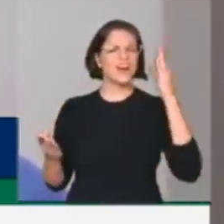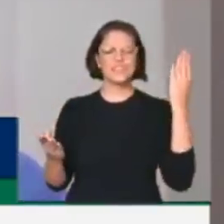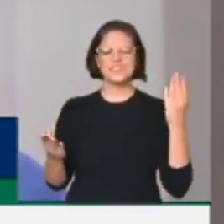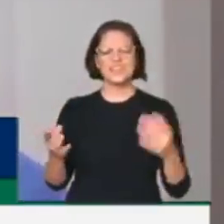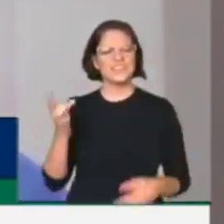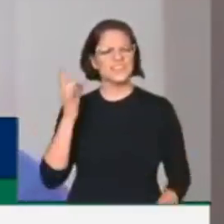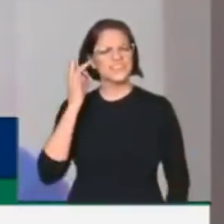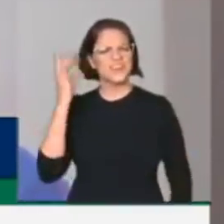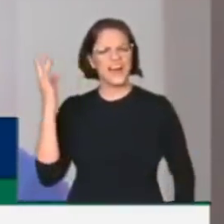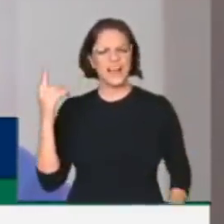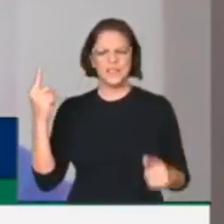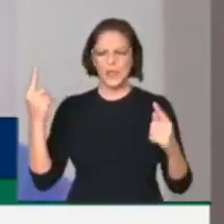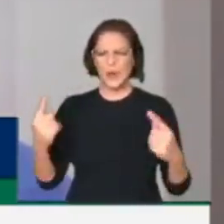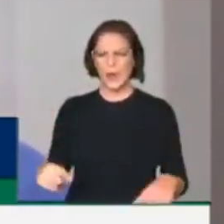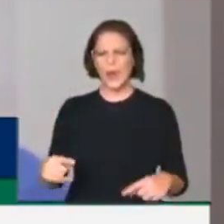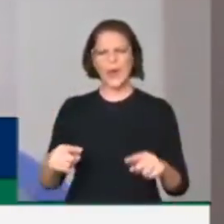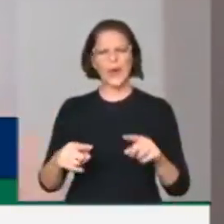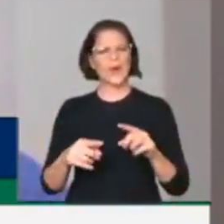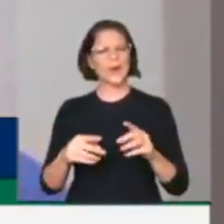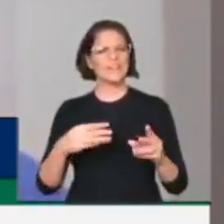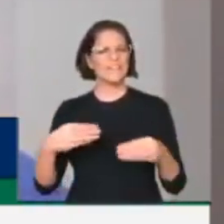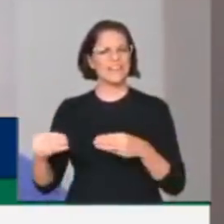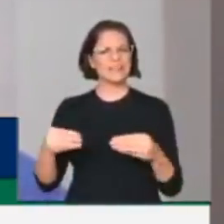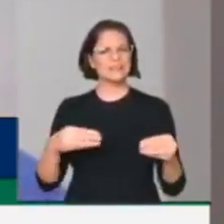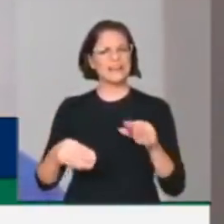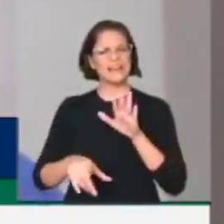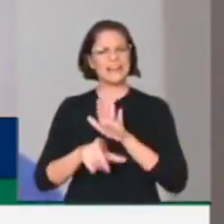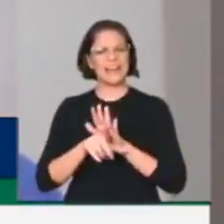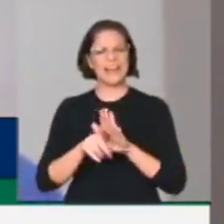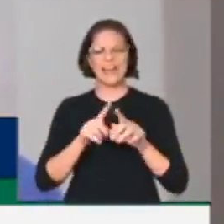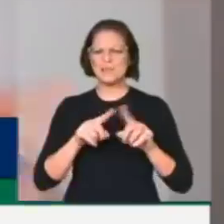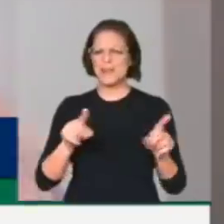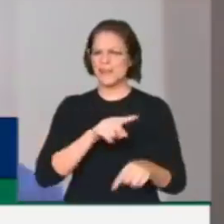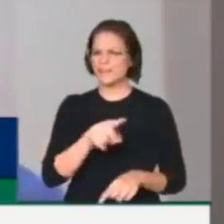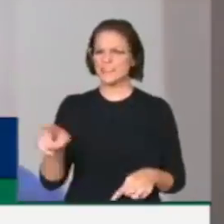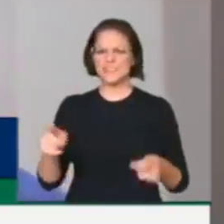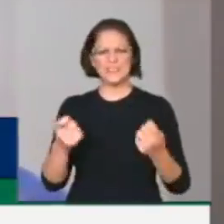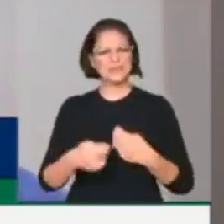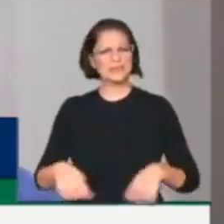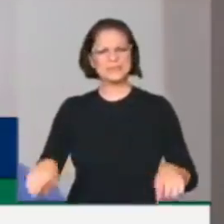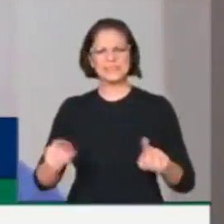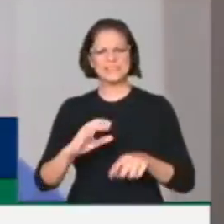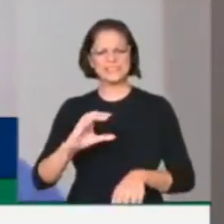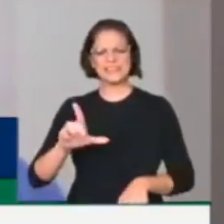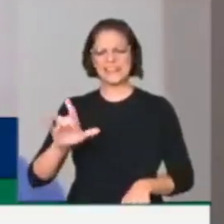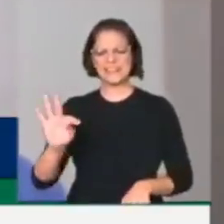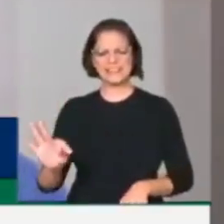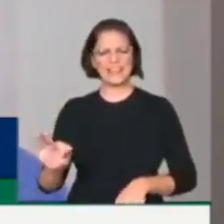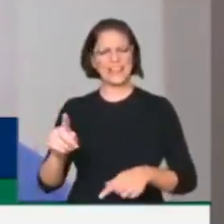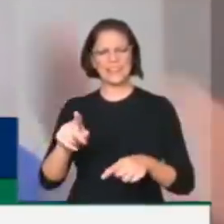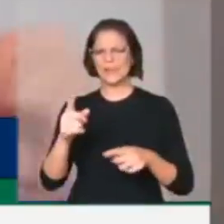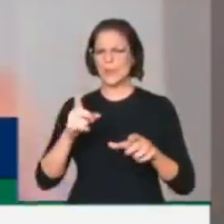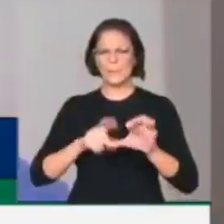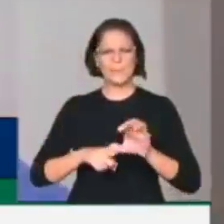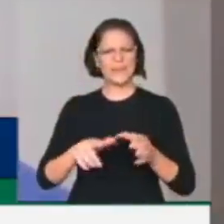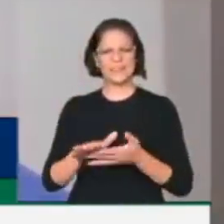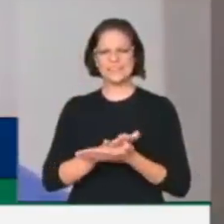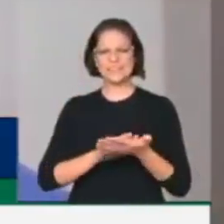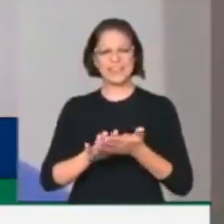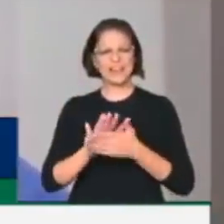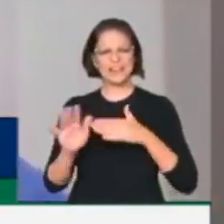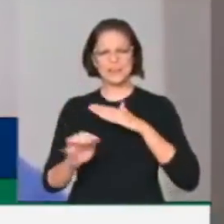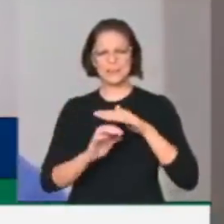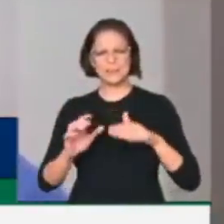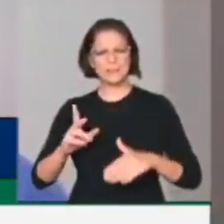ser contra a flexibilização da legislação trabalhista quando você não depende da CLT, quando você não depende do mercado para ter emprego, quando você não depende da